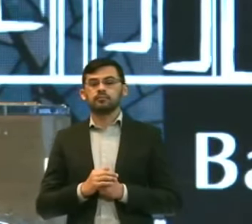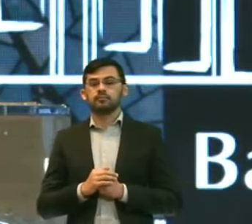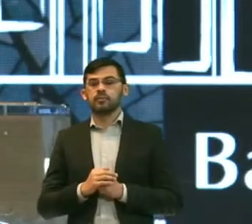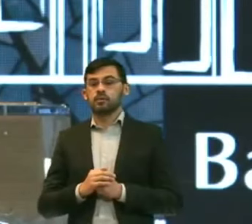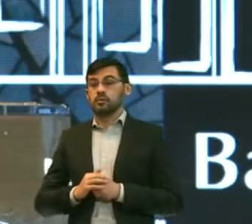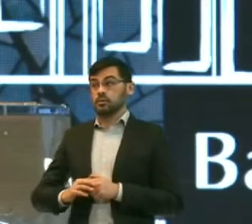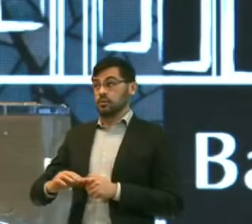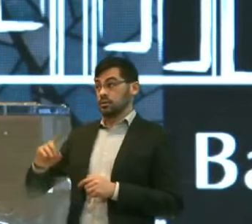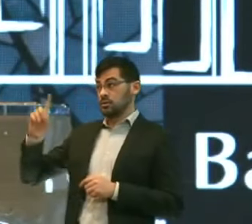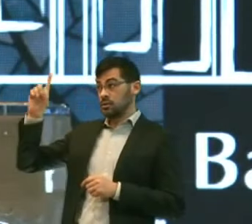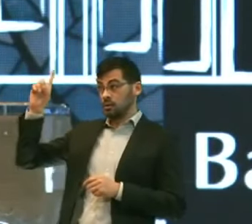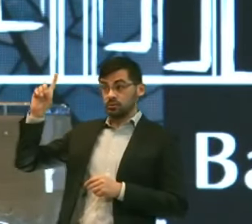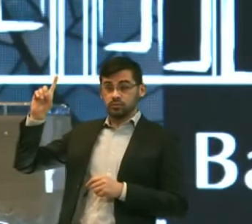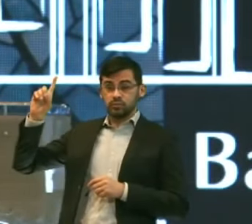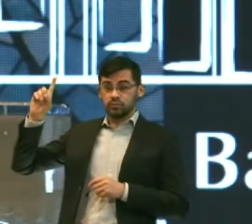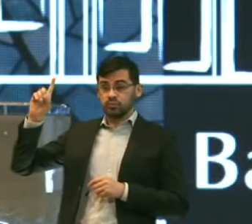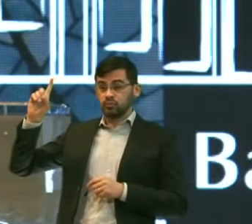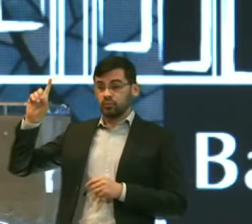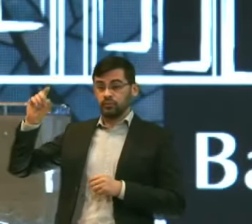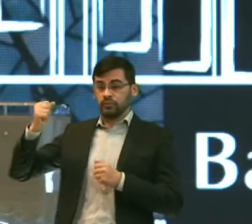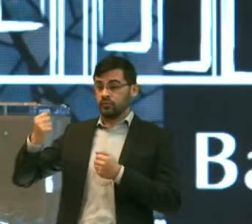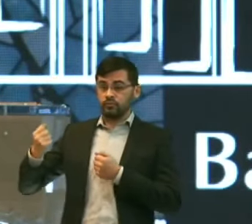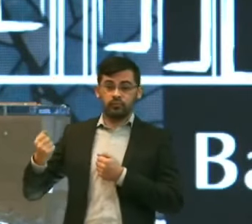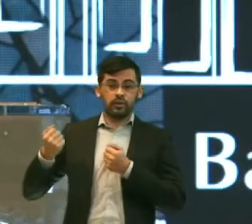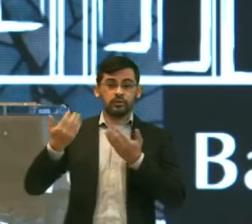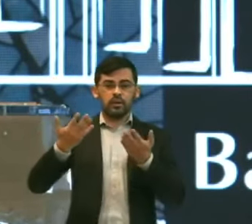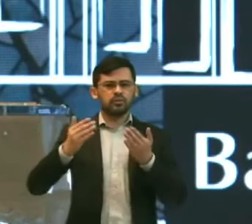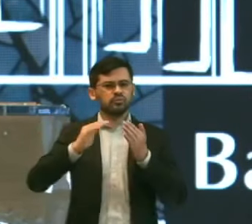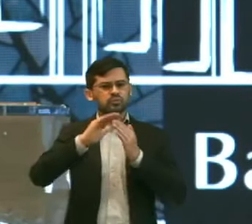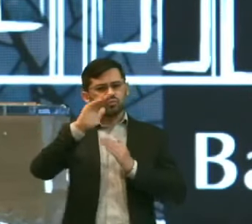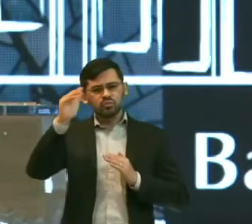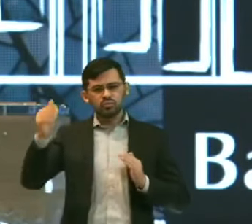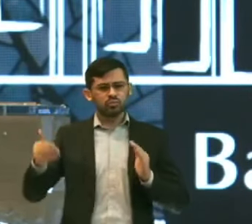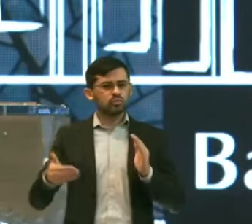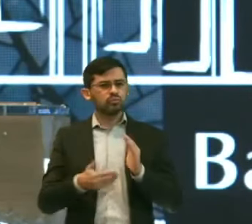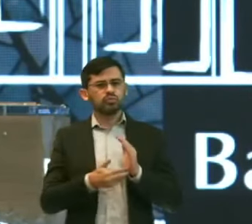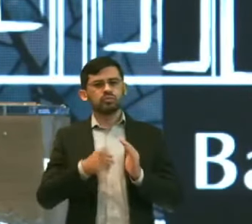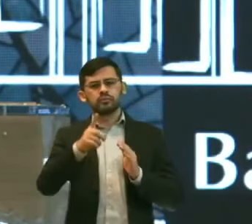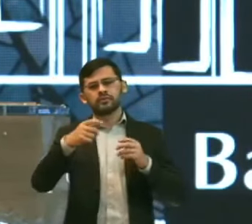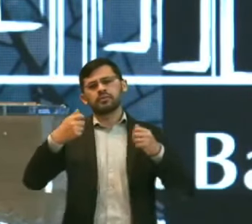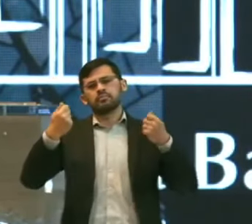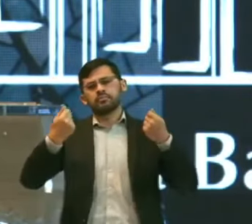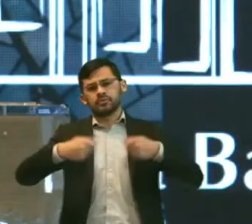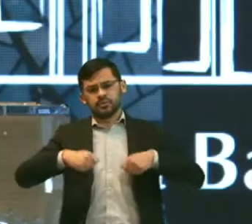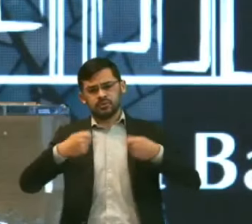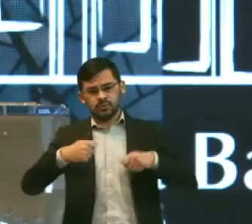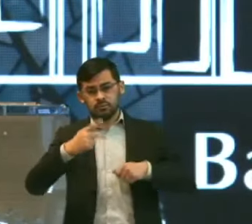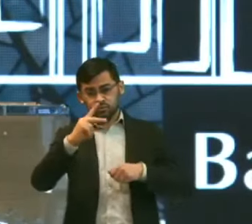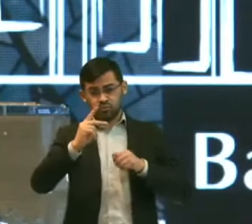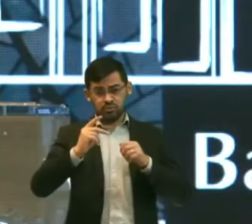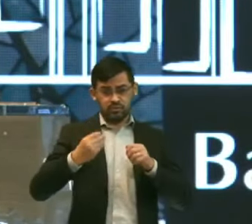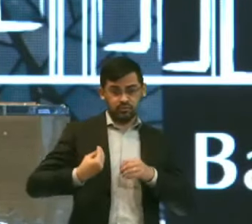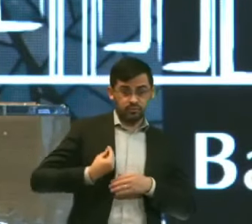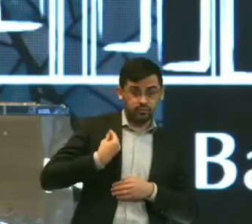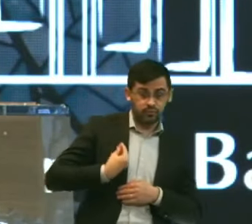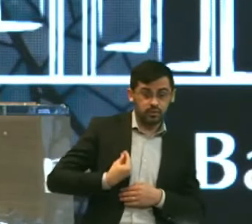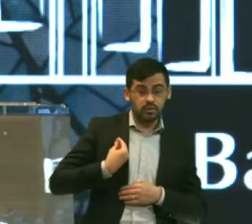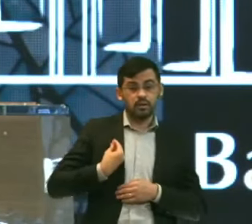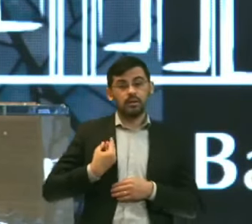O que For necessário Tanto Para a sua Vida Para